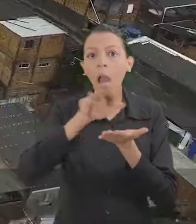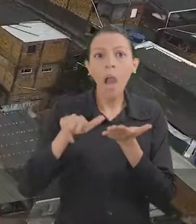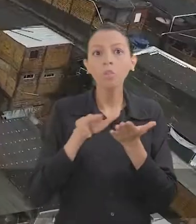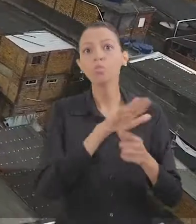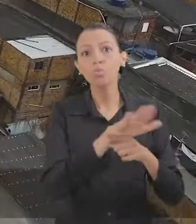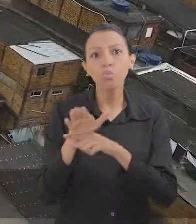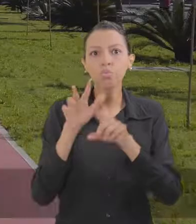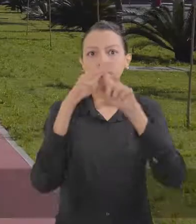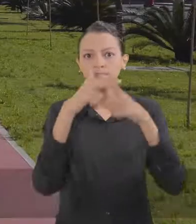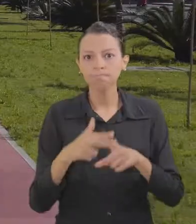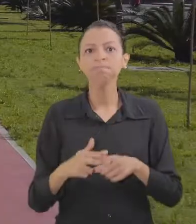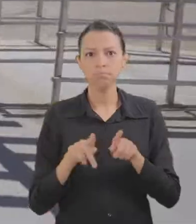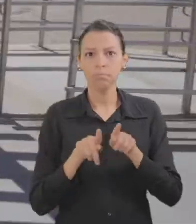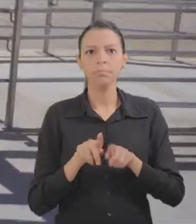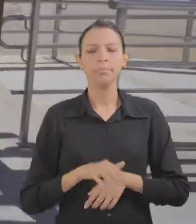preventivas e corretivas.